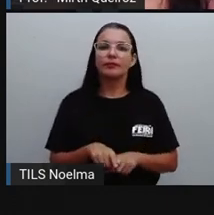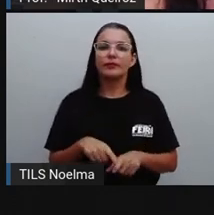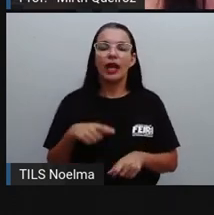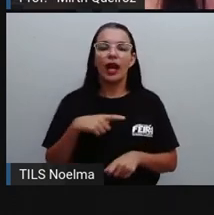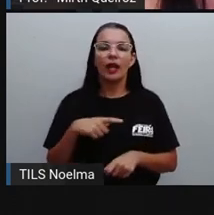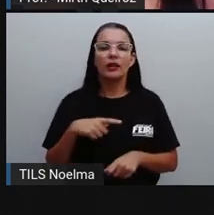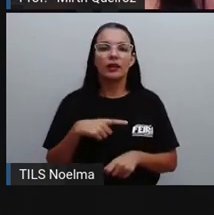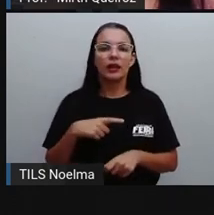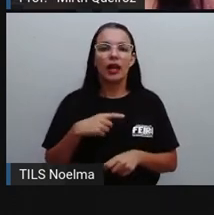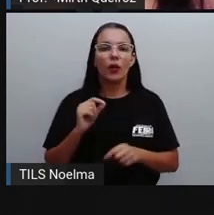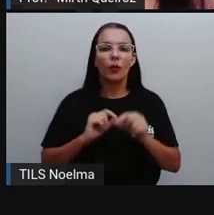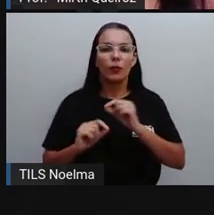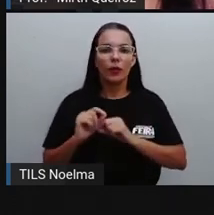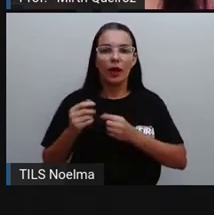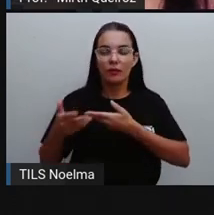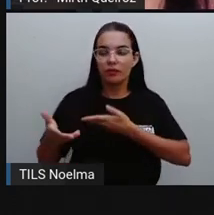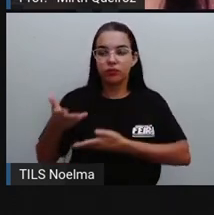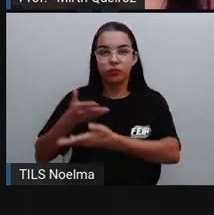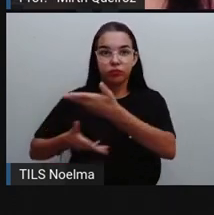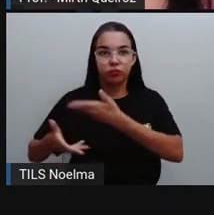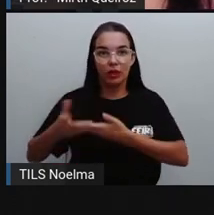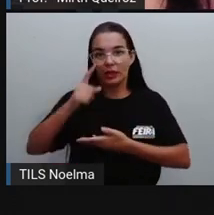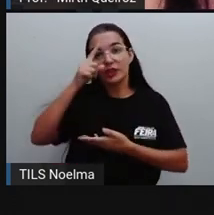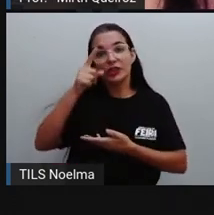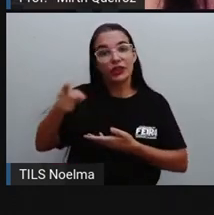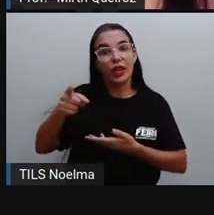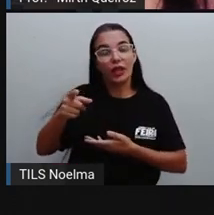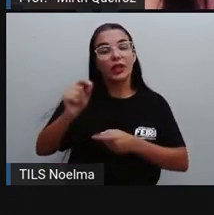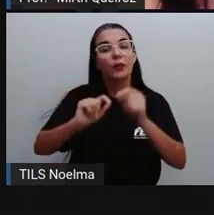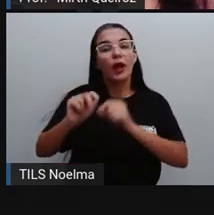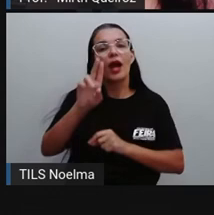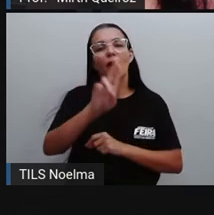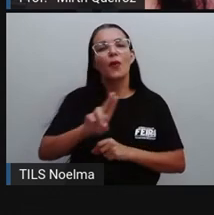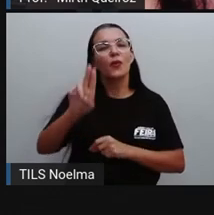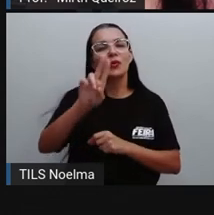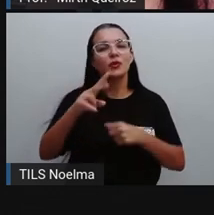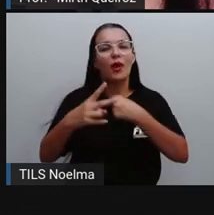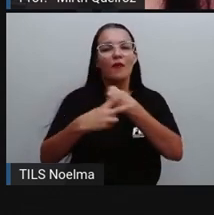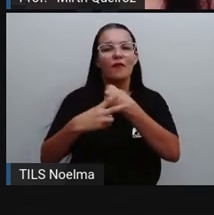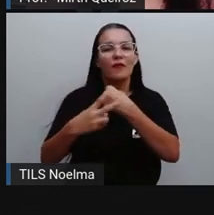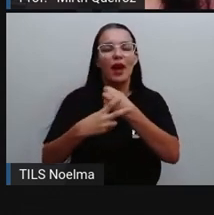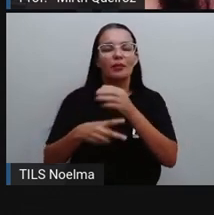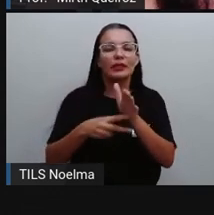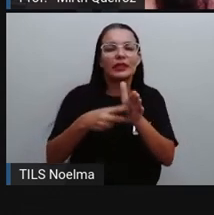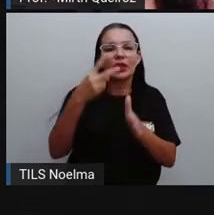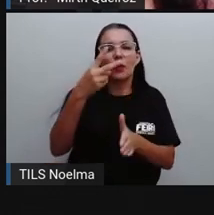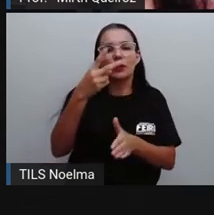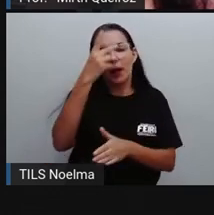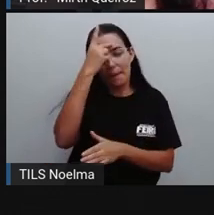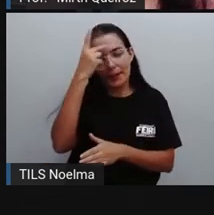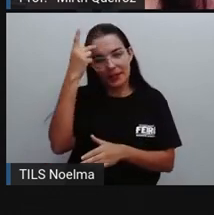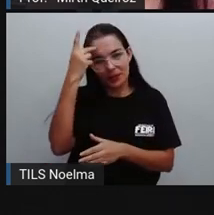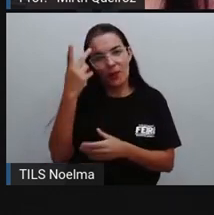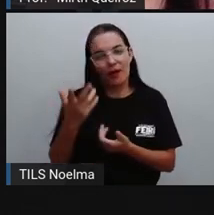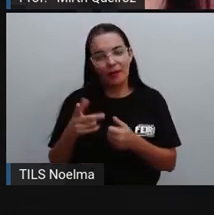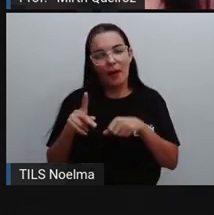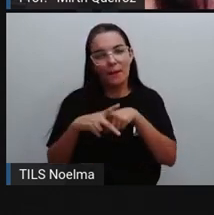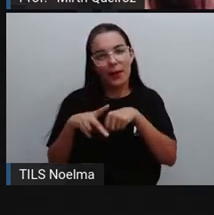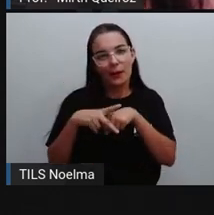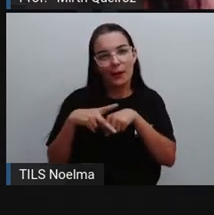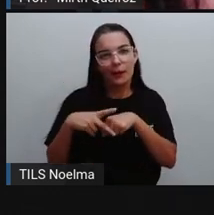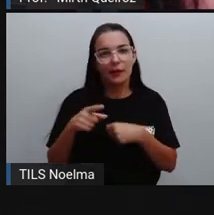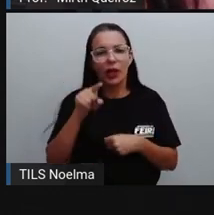haver uma interlocução direta, que é o quê? A utilização dos verbos em segunda pessoa do discurso, né?